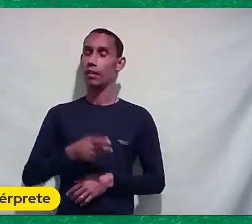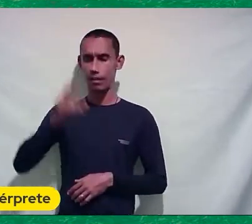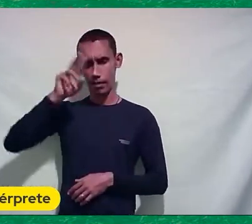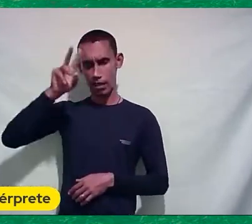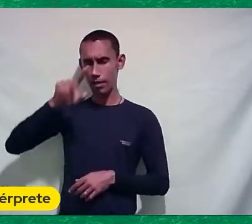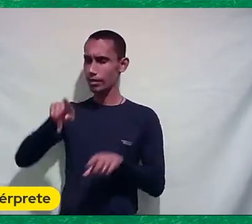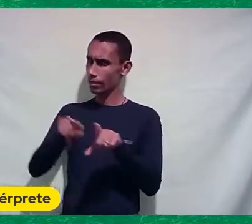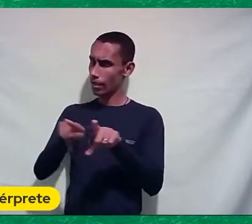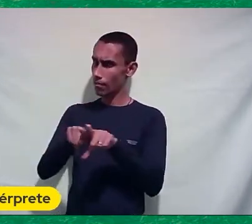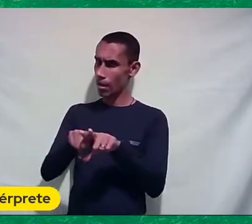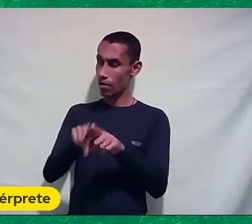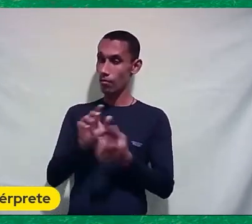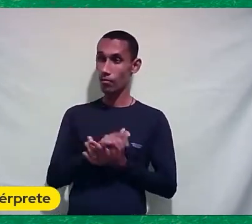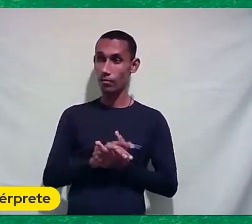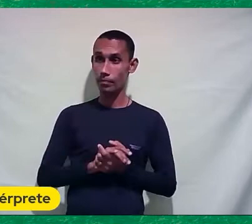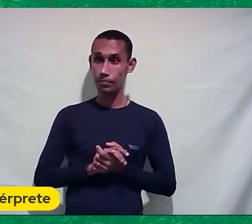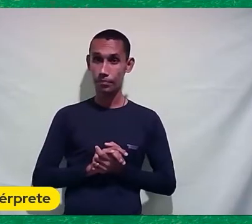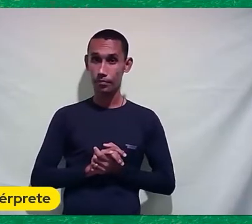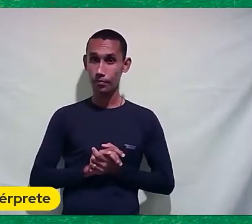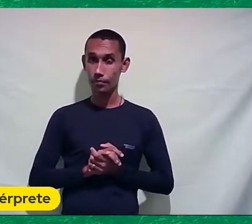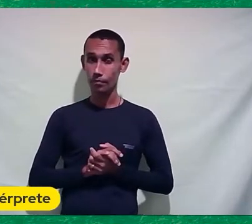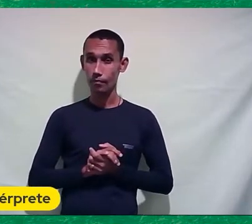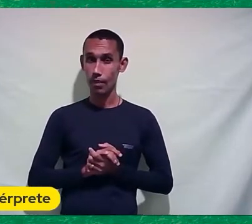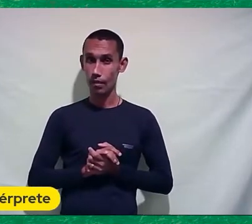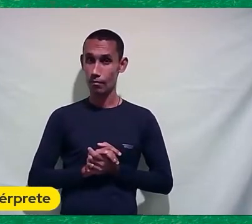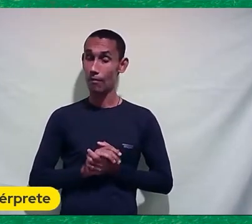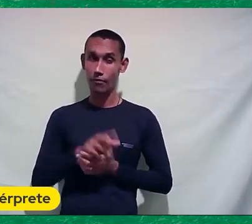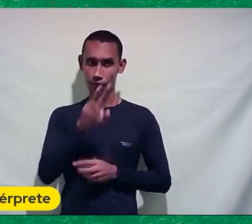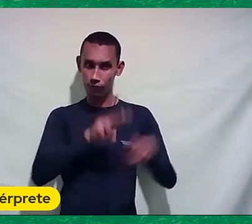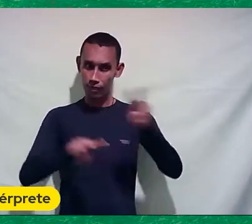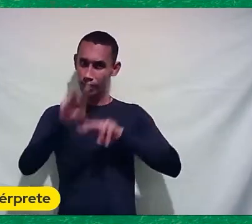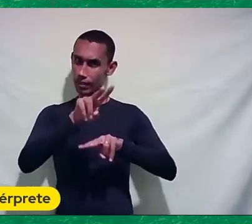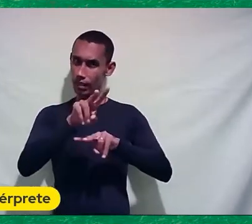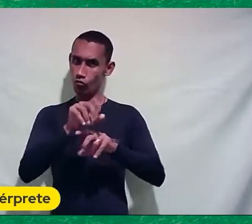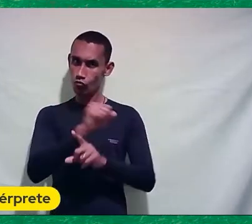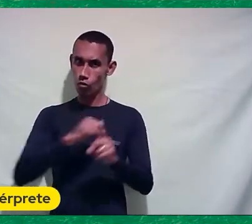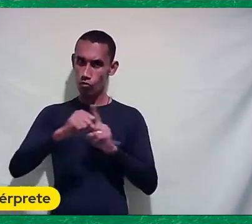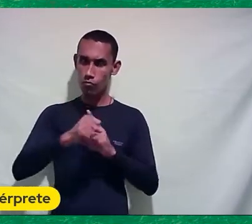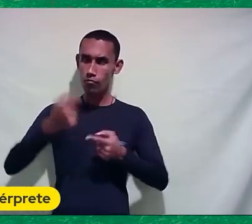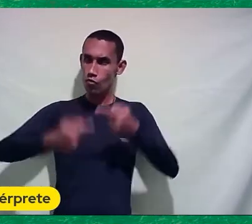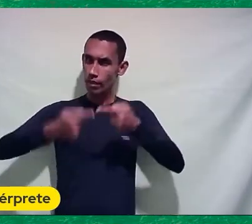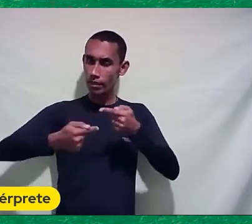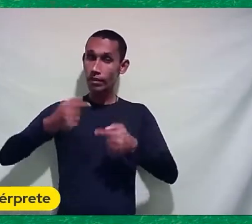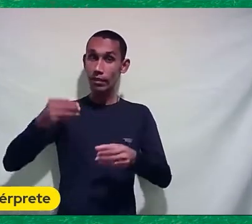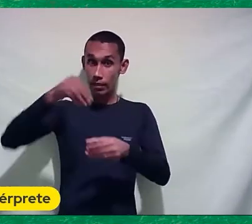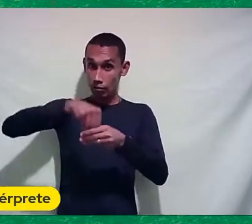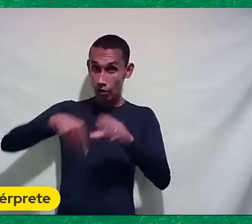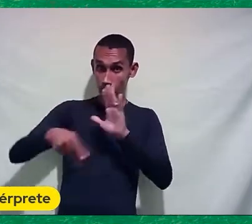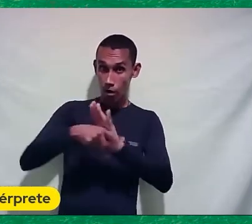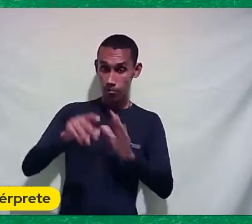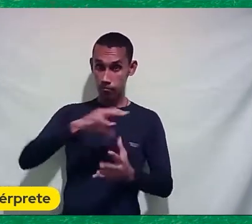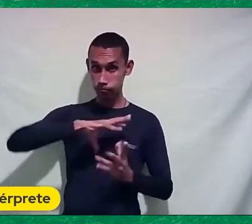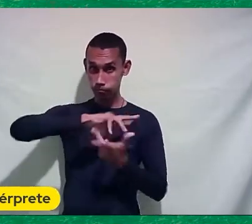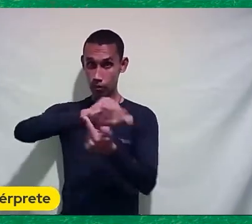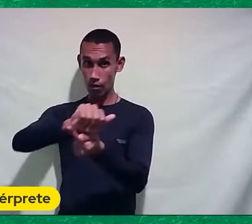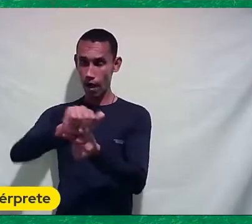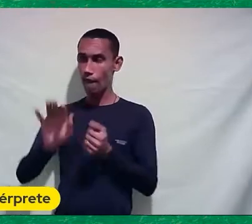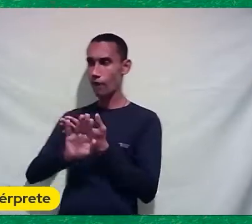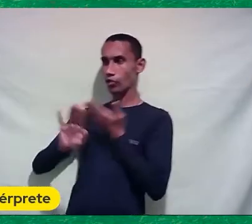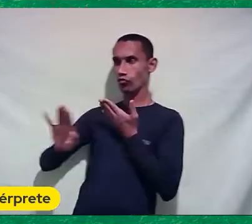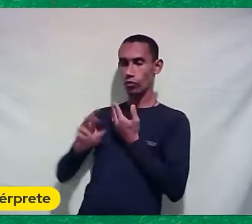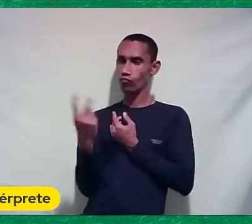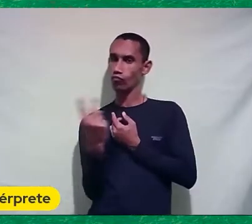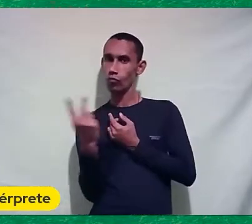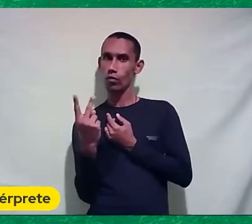Não é Era uma visão Sociopolítica Membro da Copa E a produção Afastou os dois